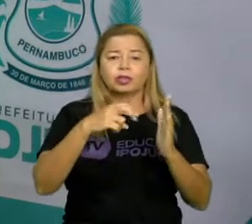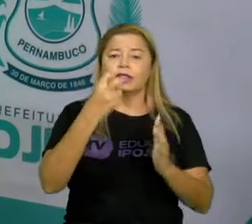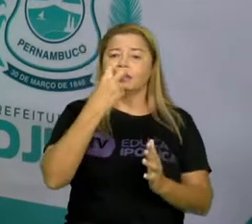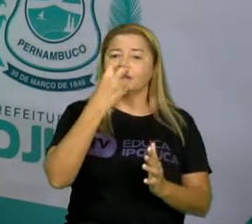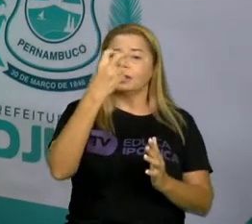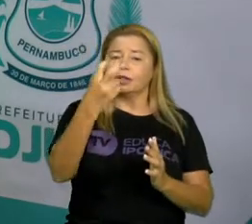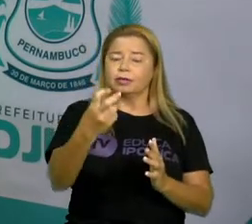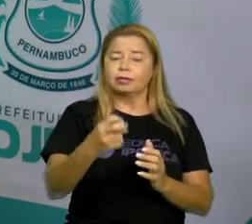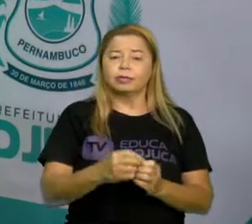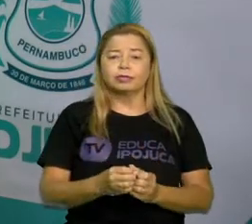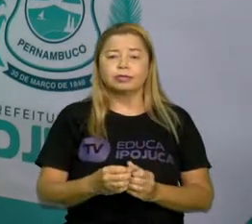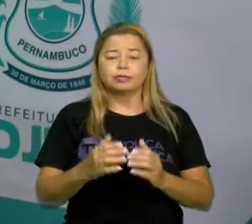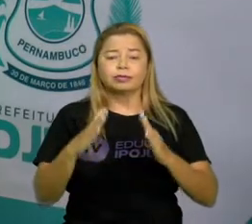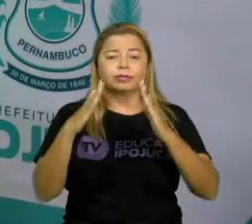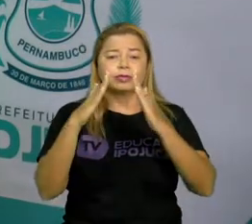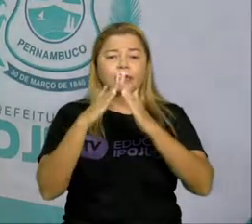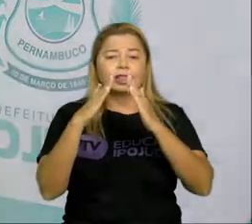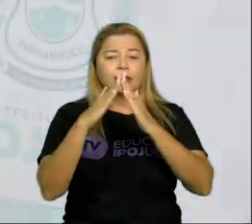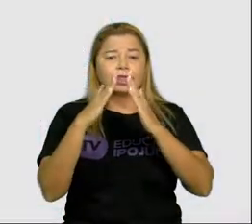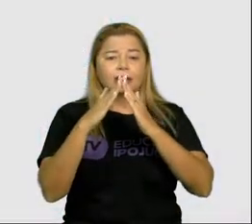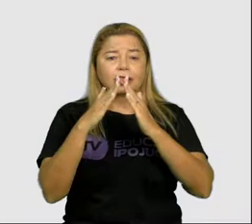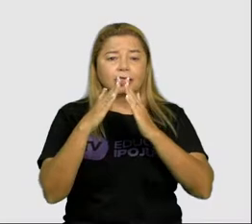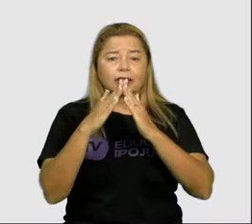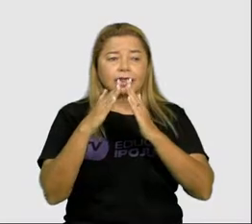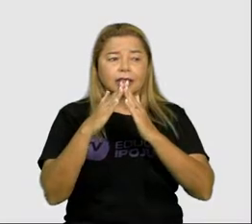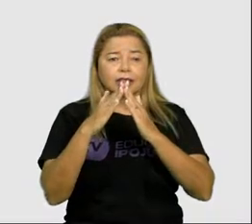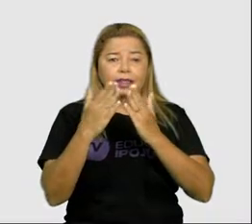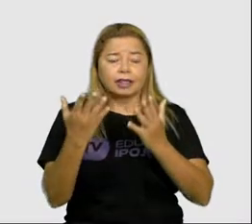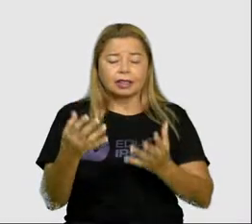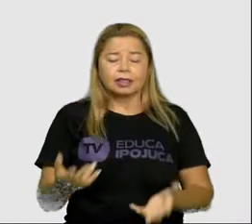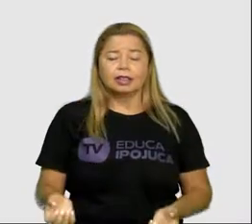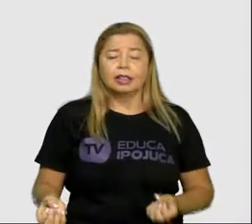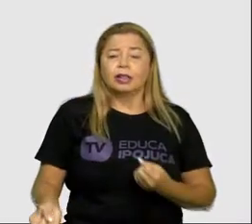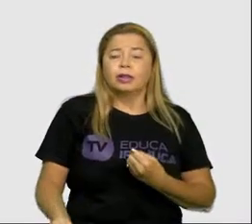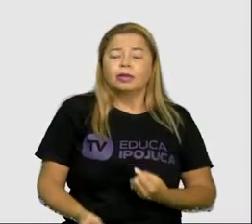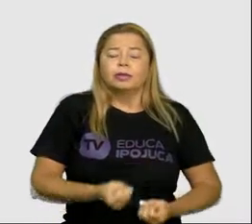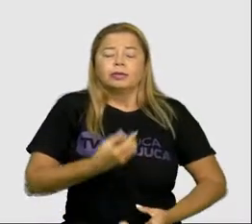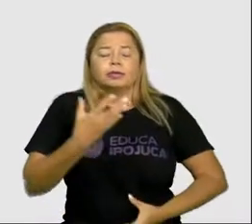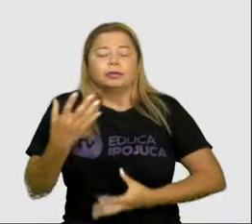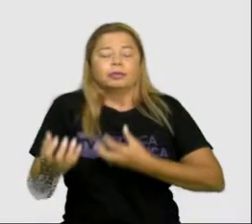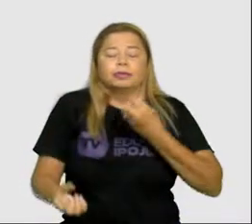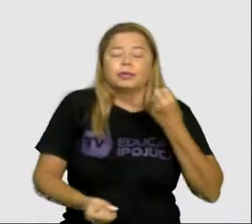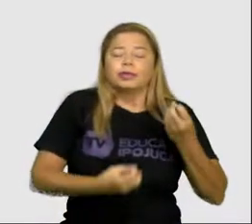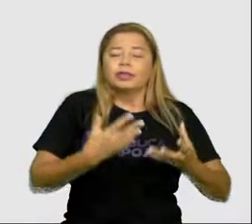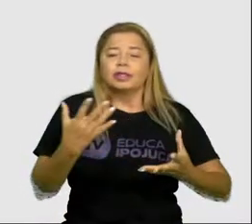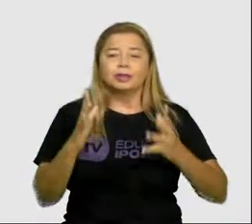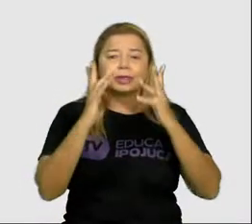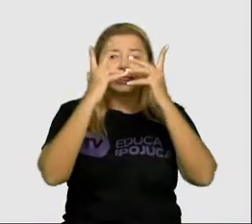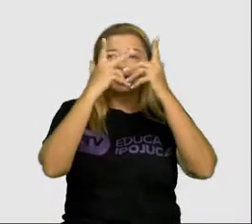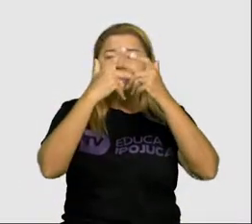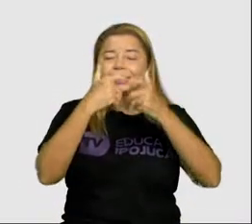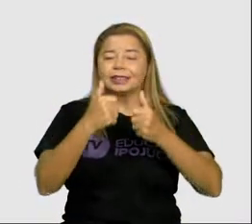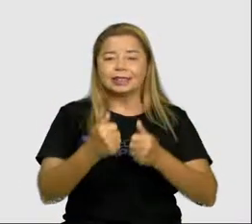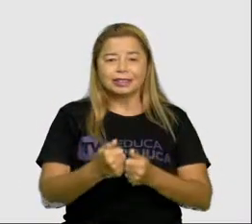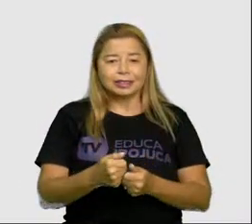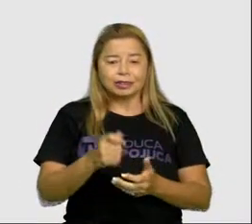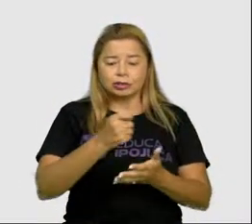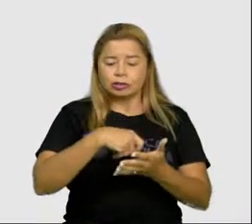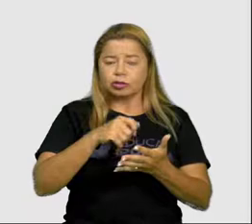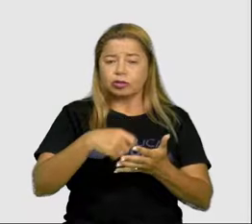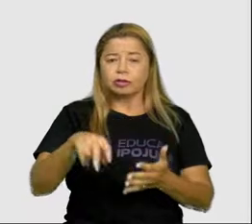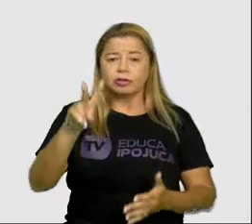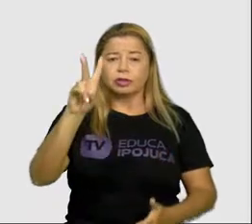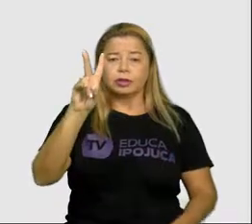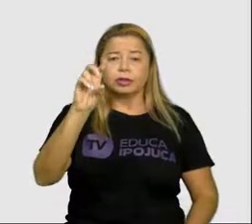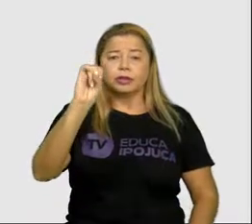Vamos lá! A casa é um poema lindo e maravilhoso de Vinícius de Moraes e que a gente faz muito